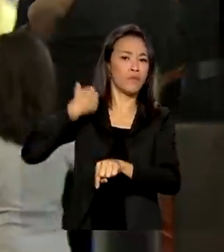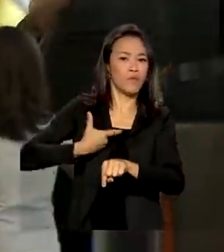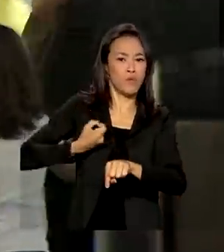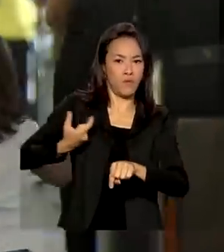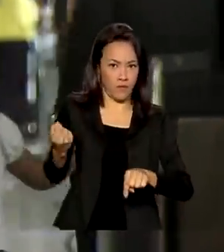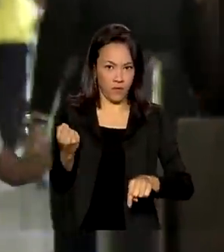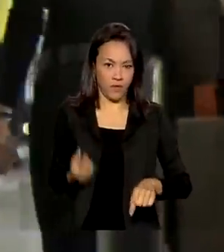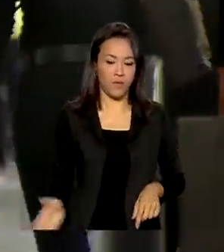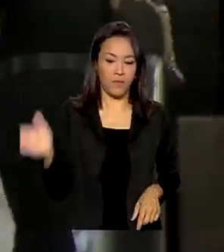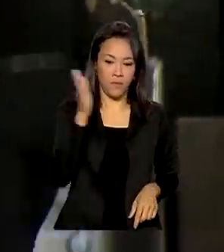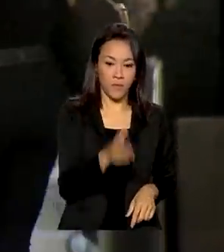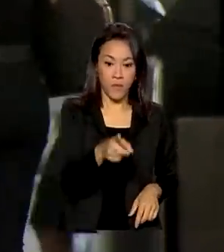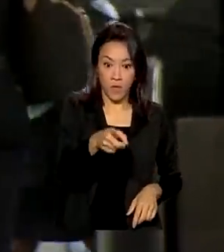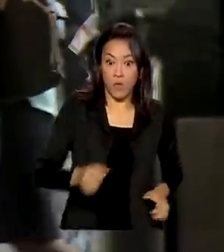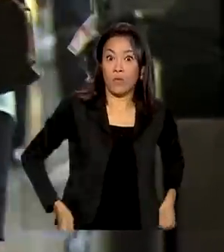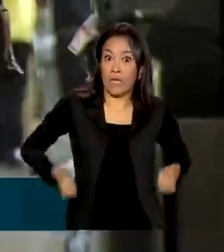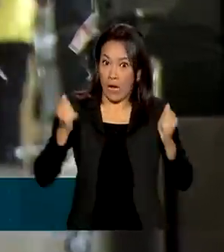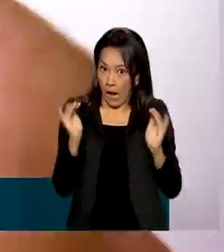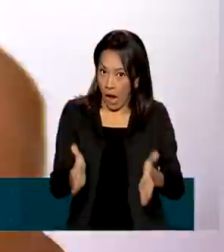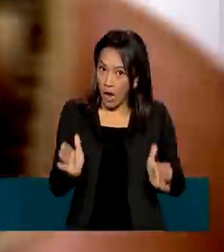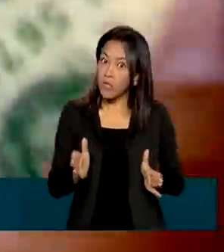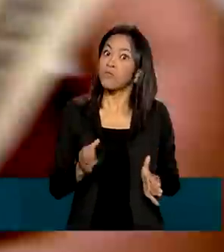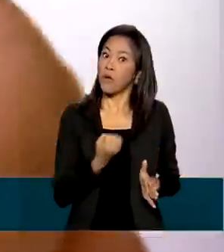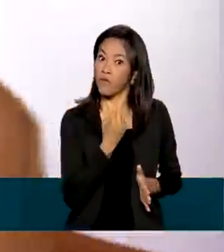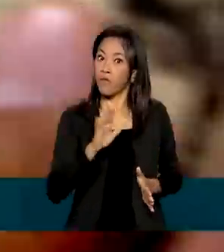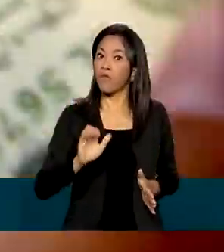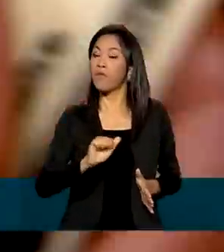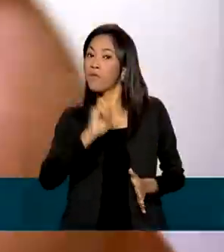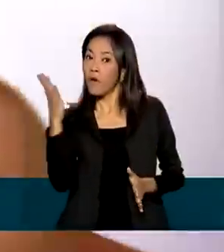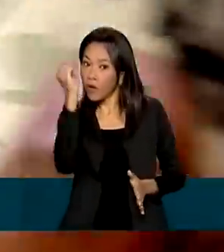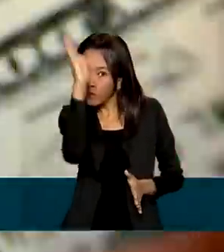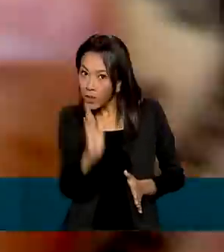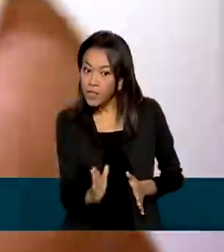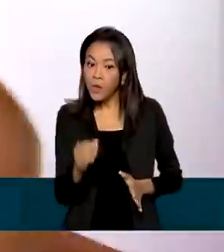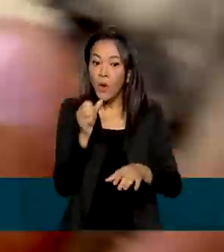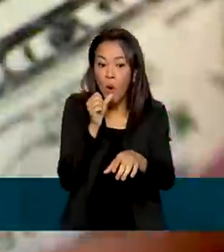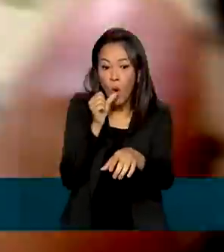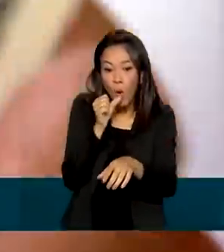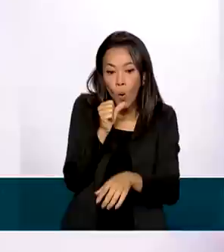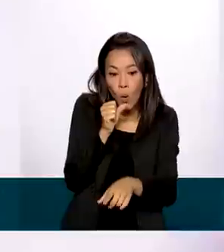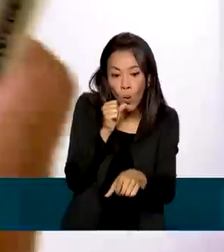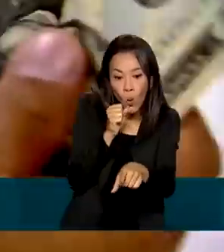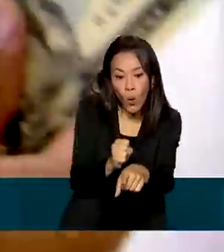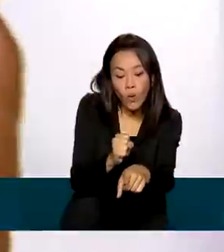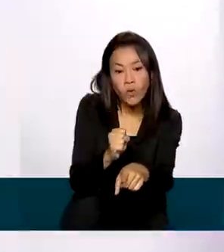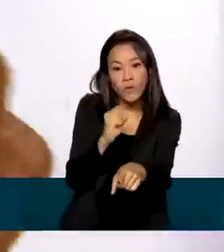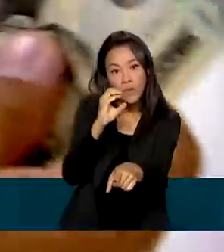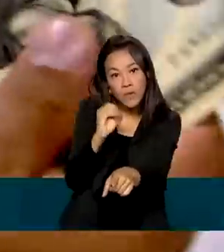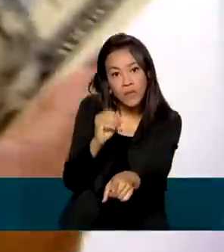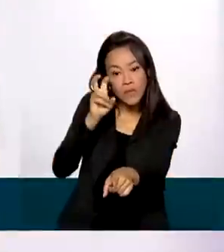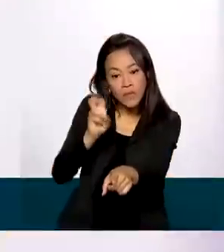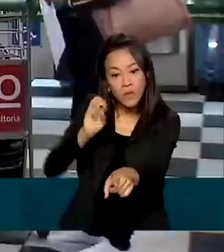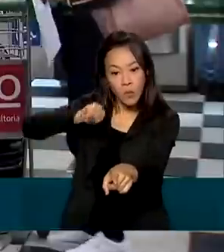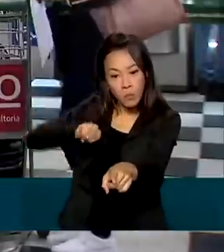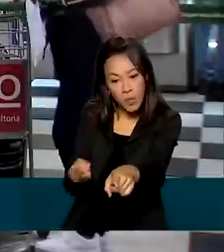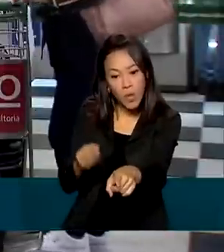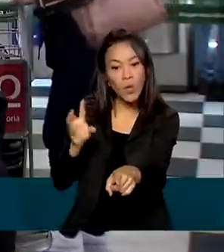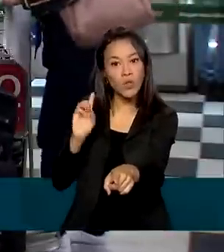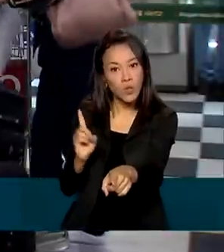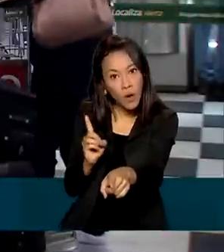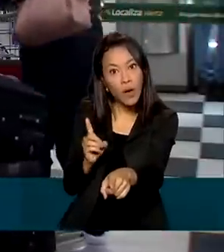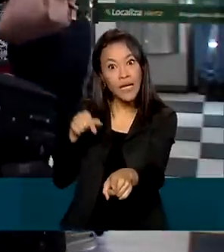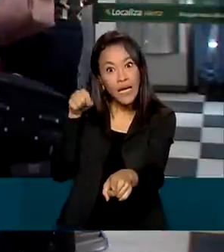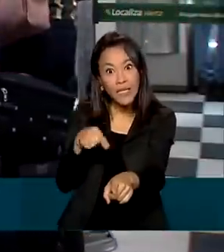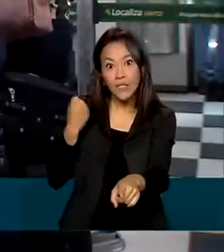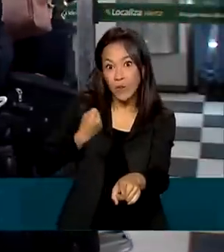Os gastos dos brasileiros no exterior atingiram 805 milhões de dólares em fevereiro deste ano. O número